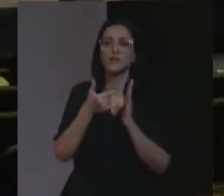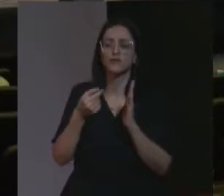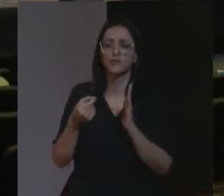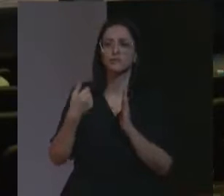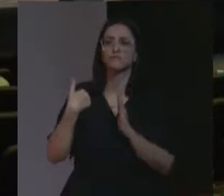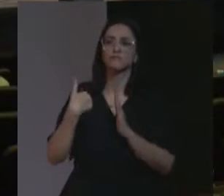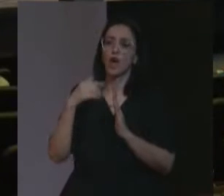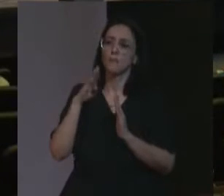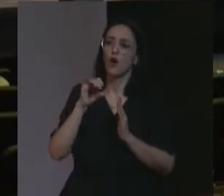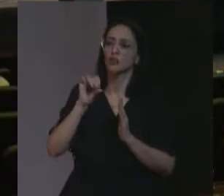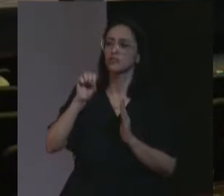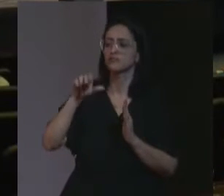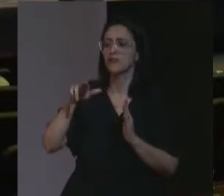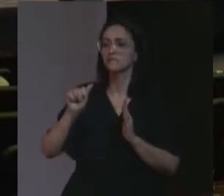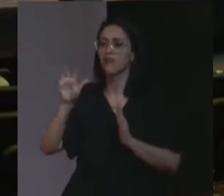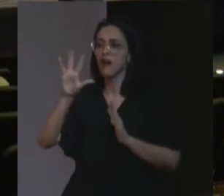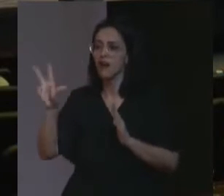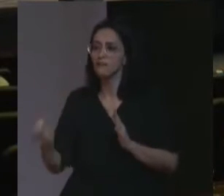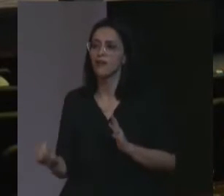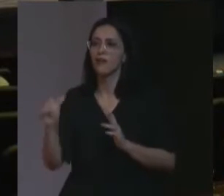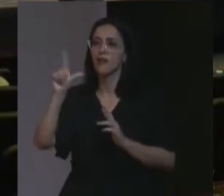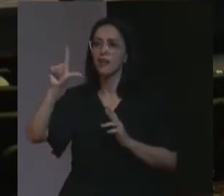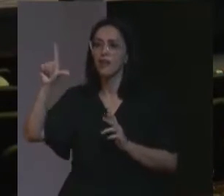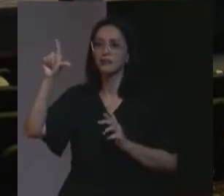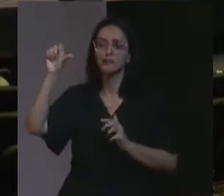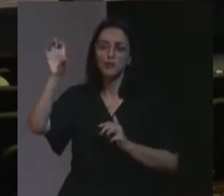África, na Alemanha, no leste europeu,